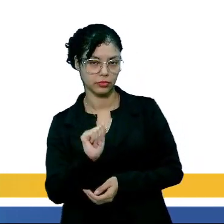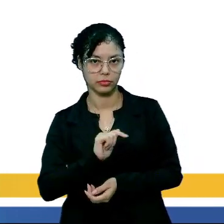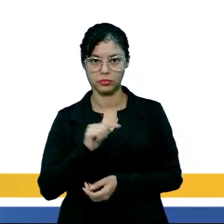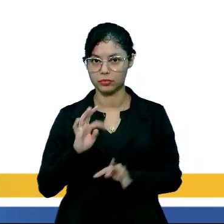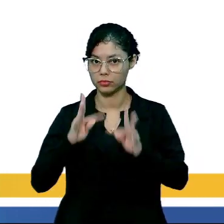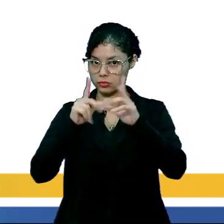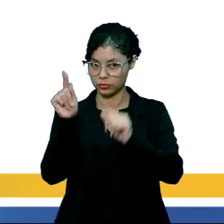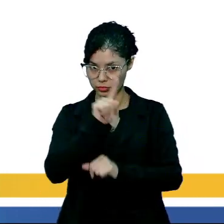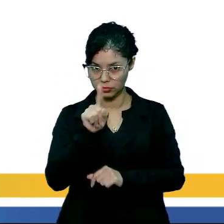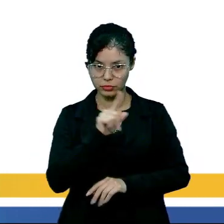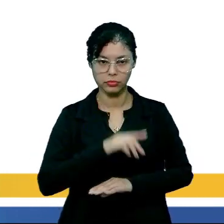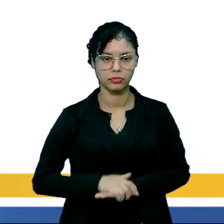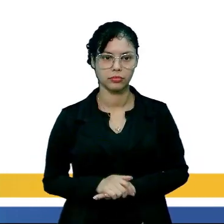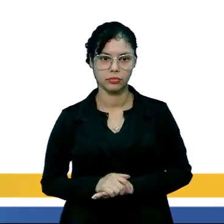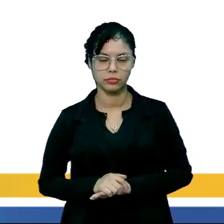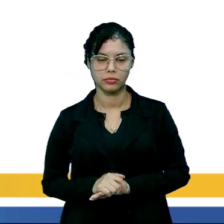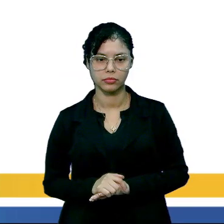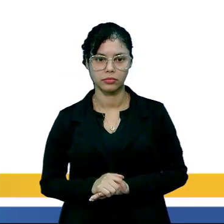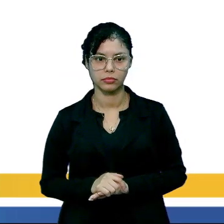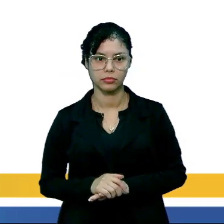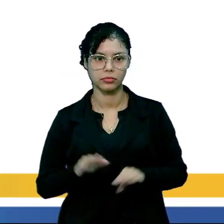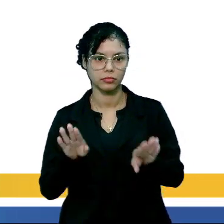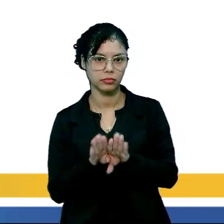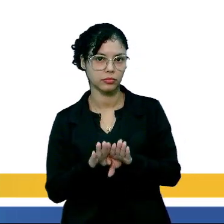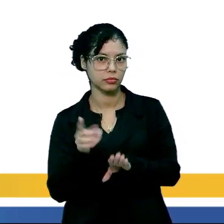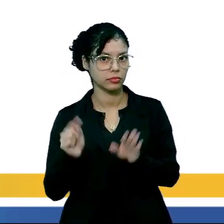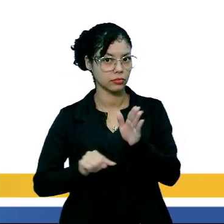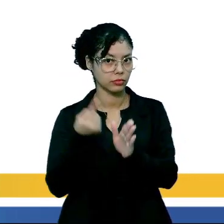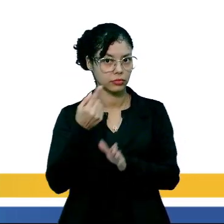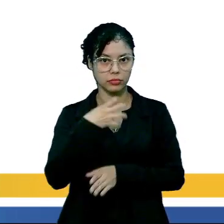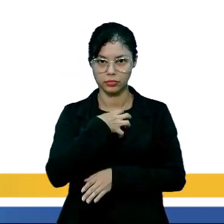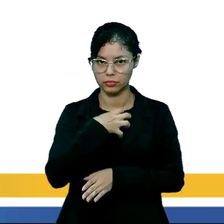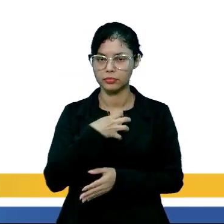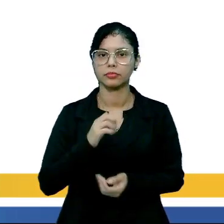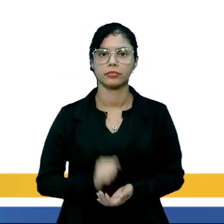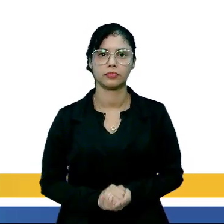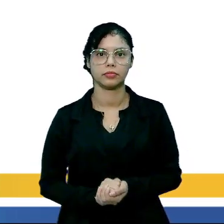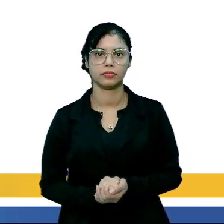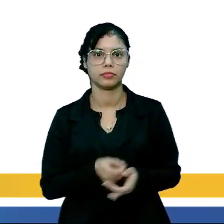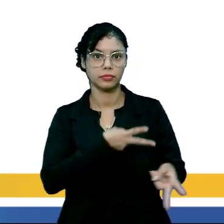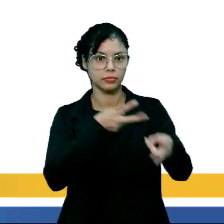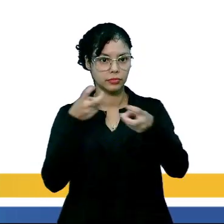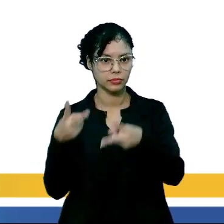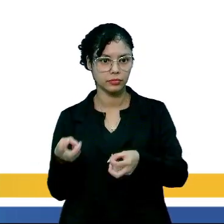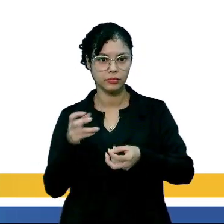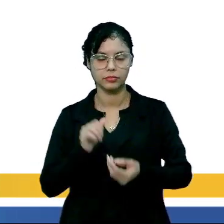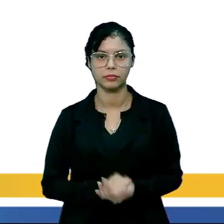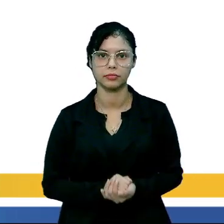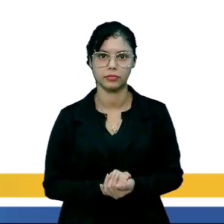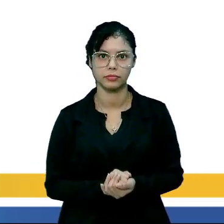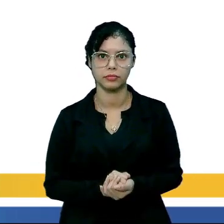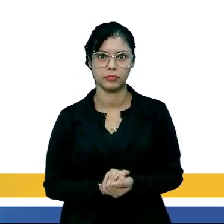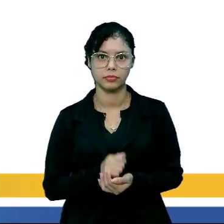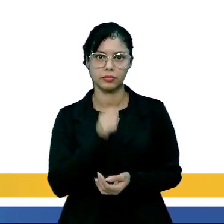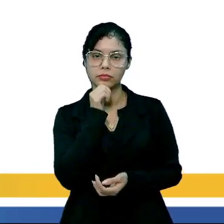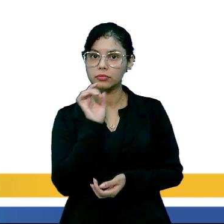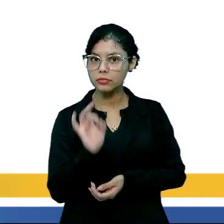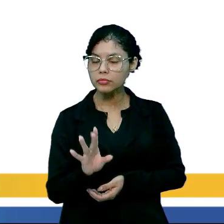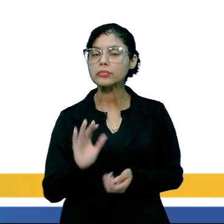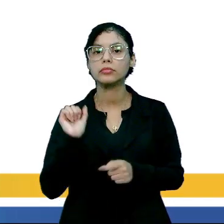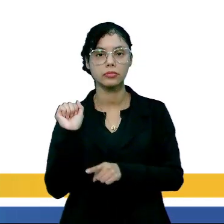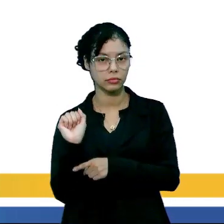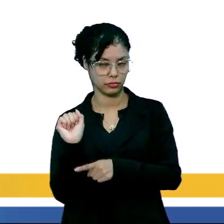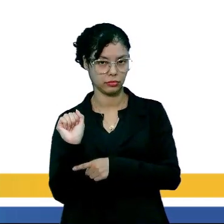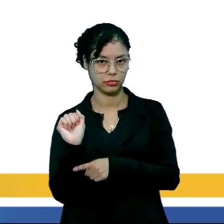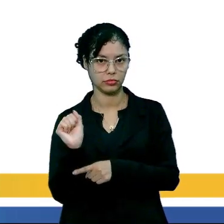Não todos. Nesse primeiro momento, observe que eu deixei bem aqui, ó. Só o